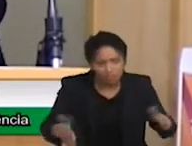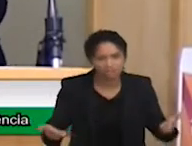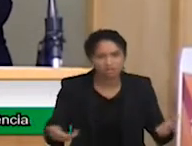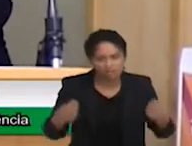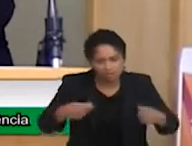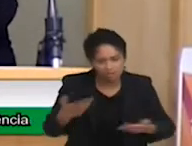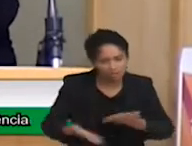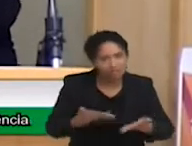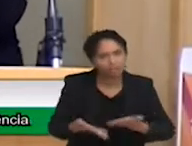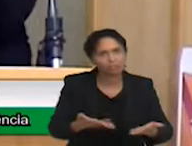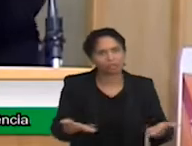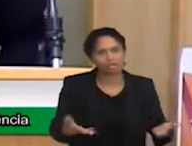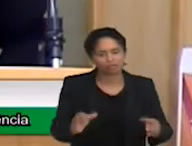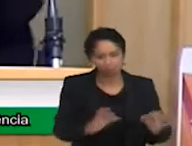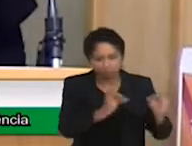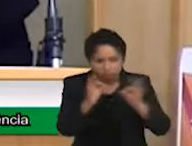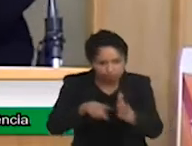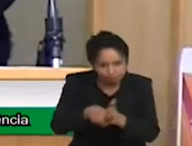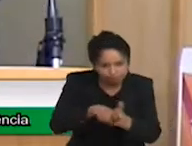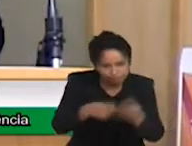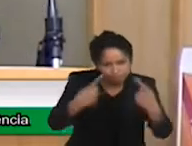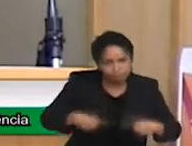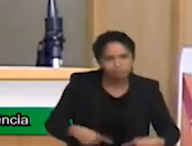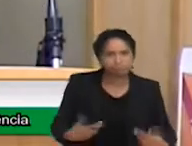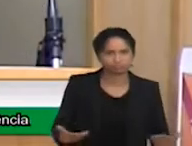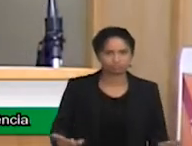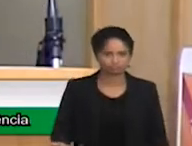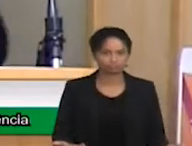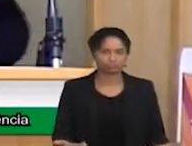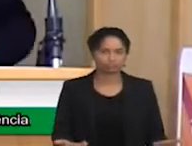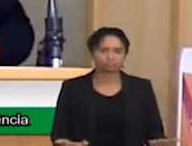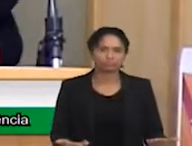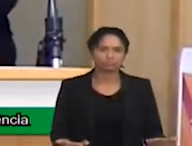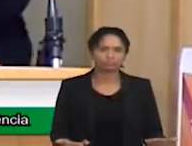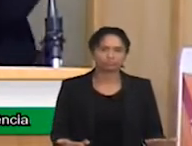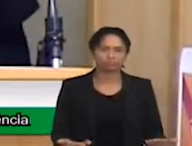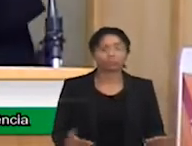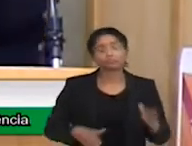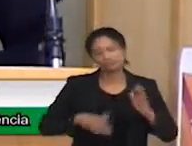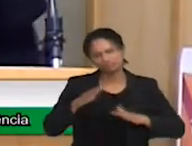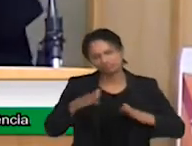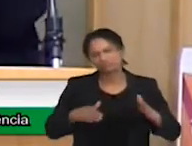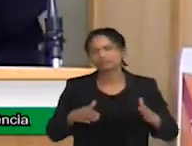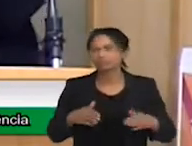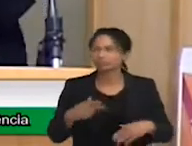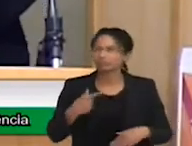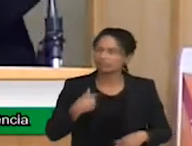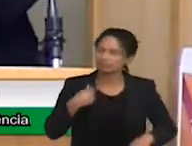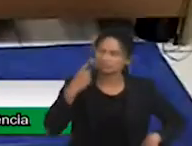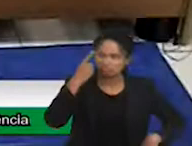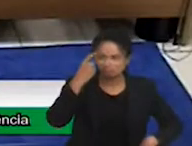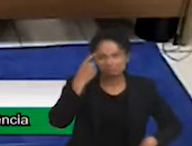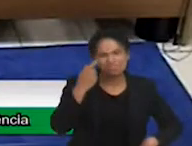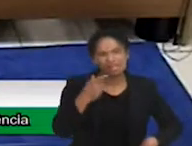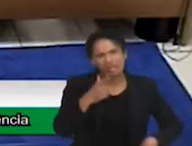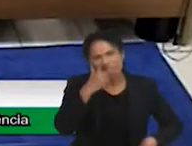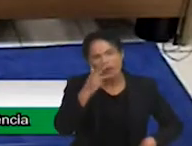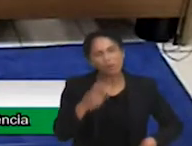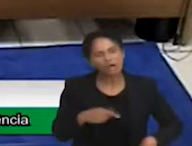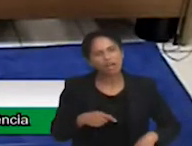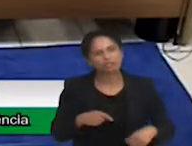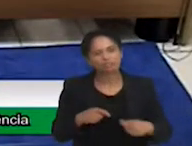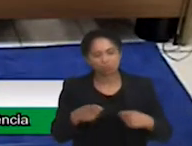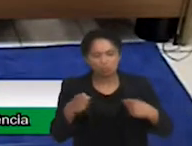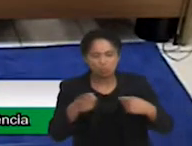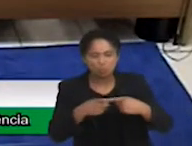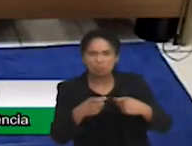vamos investigar, às vezes eu falo, a gente sabe que receber um diagnóstico é um momento difícil, é um momento de